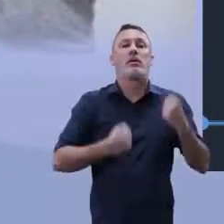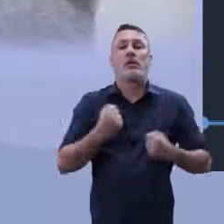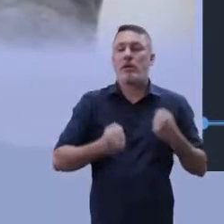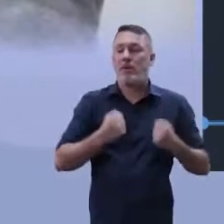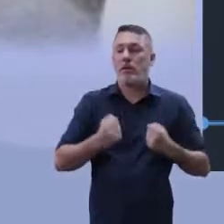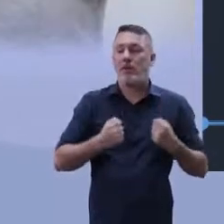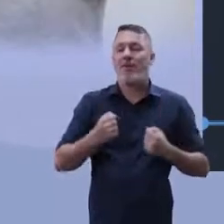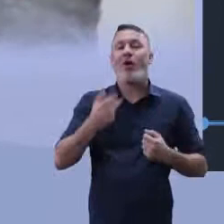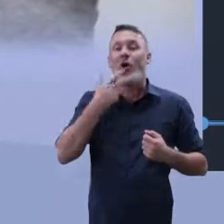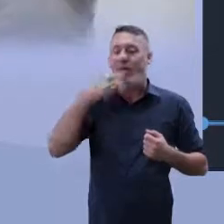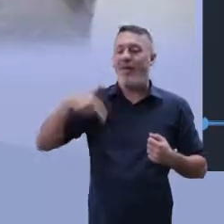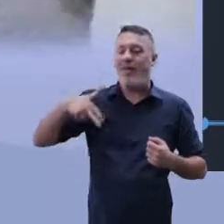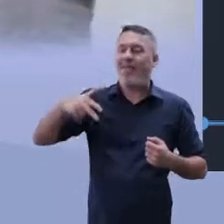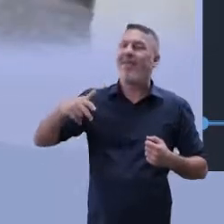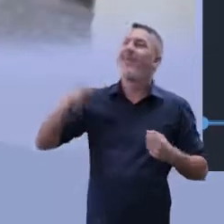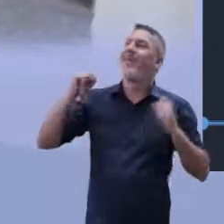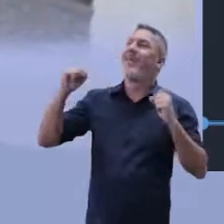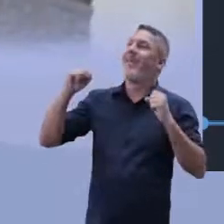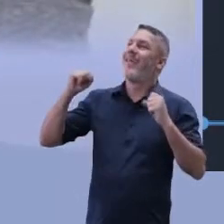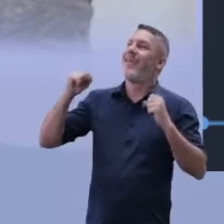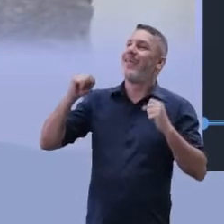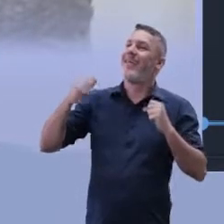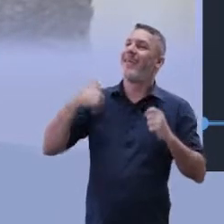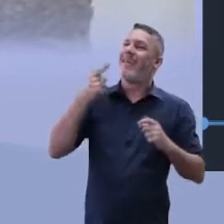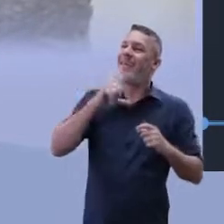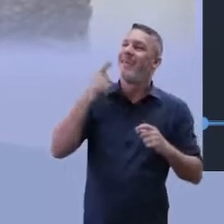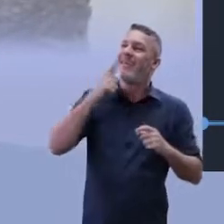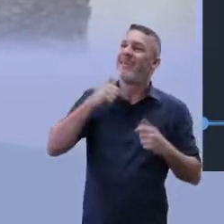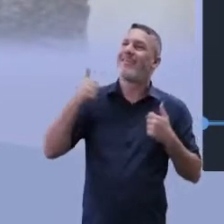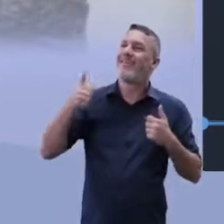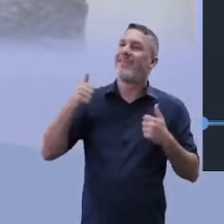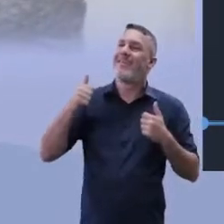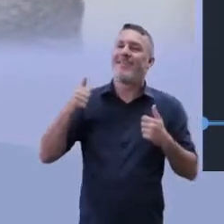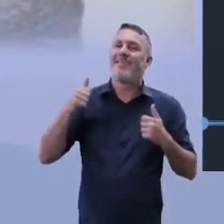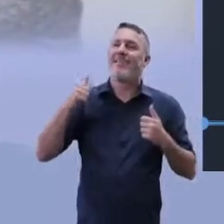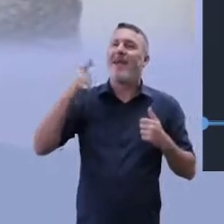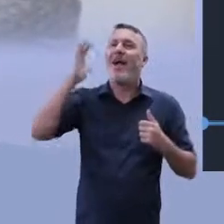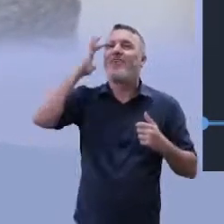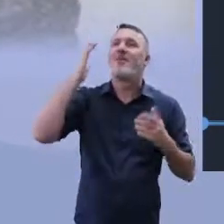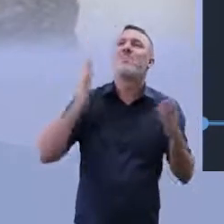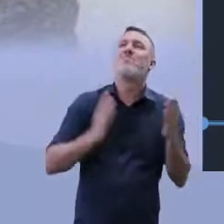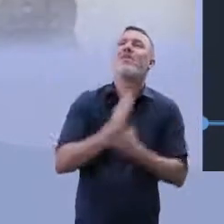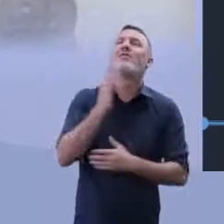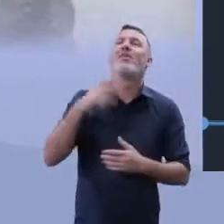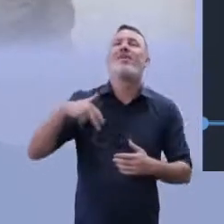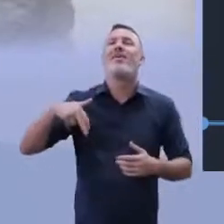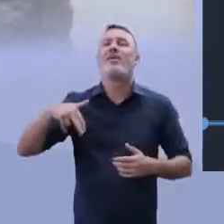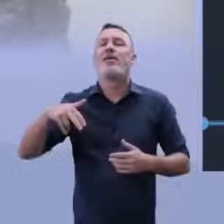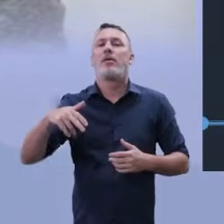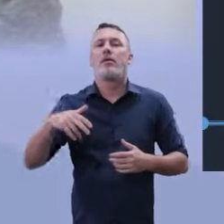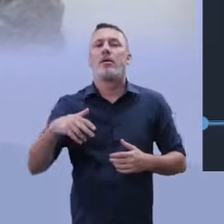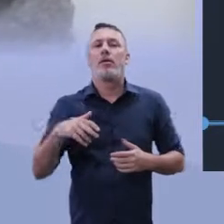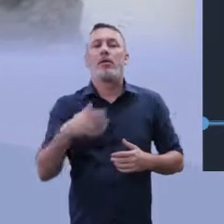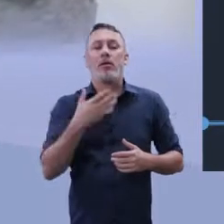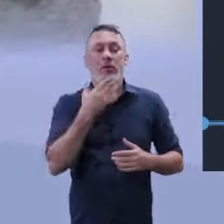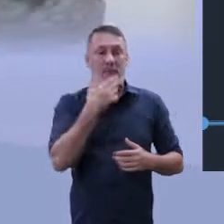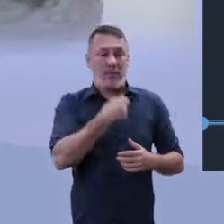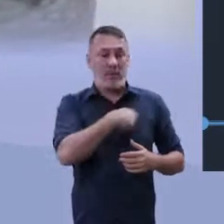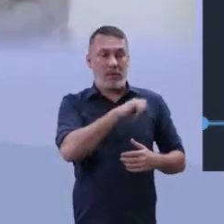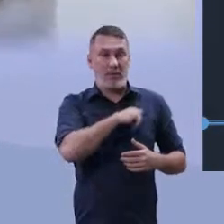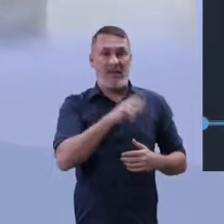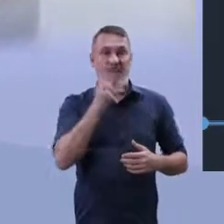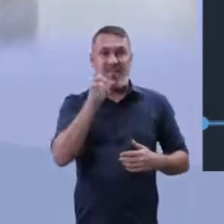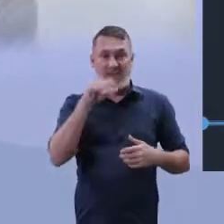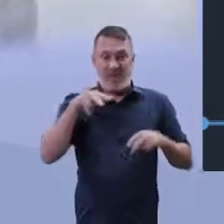a complementar o pulvo. Pronto, ganhei e tal. Mas olha que bacana. Isso que é o esporte. Vai muito além do esporte, né? Então, o ele